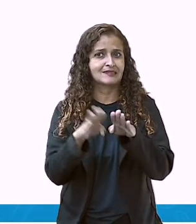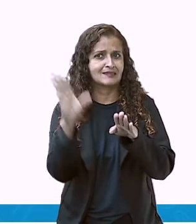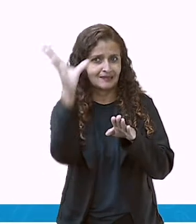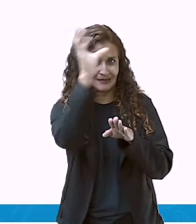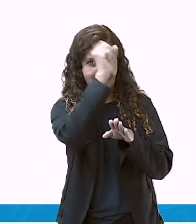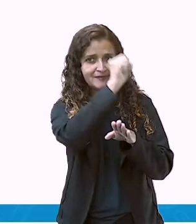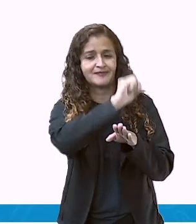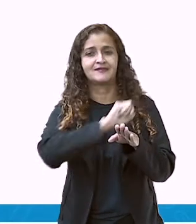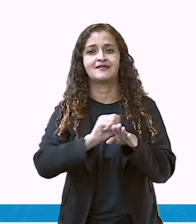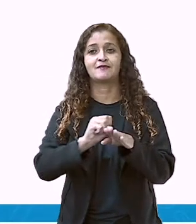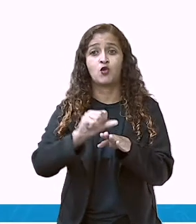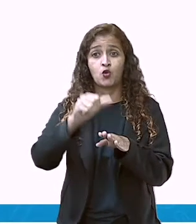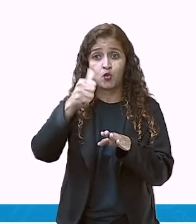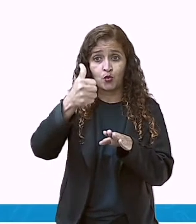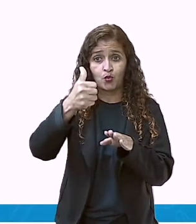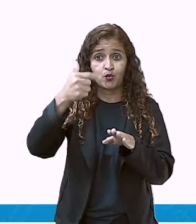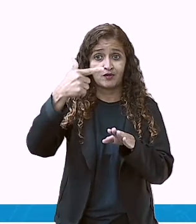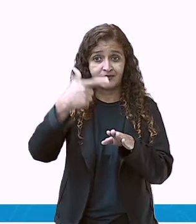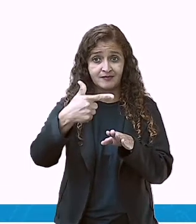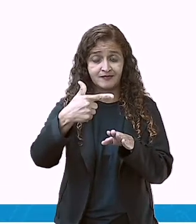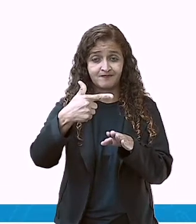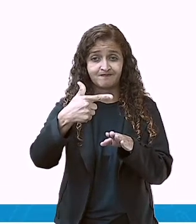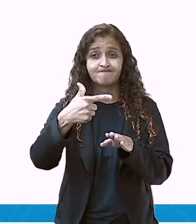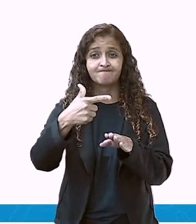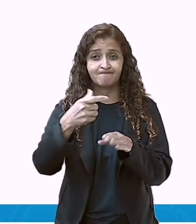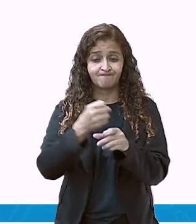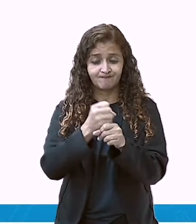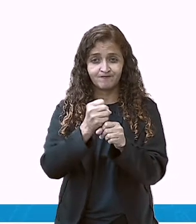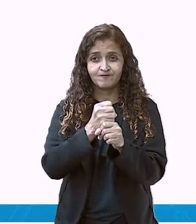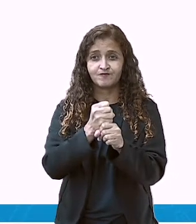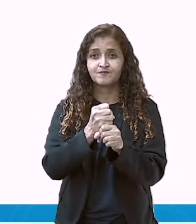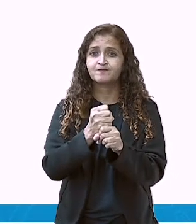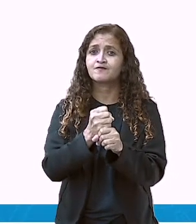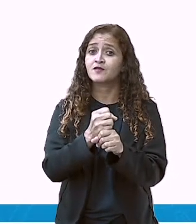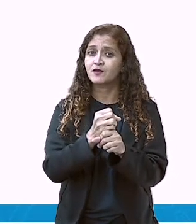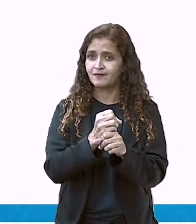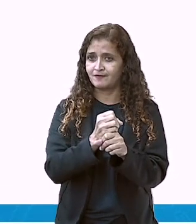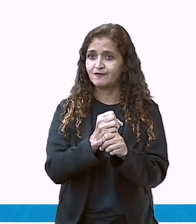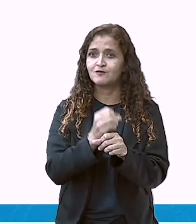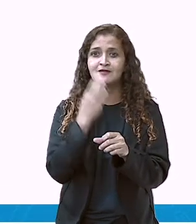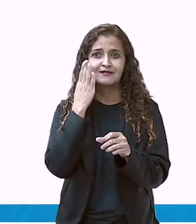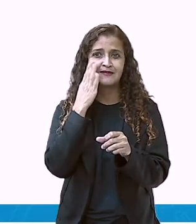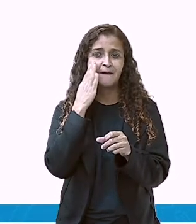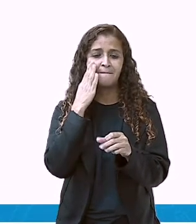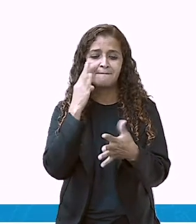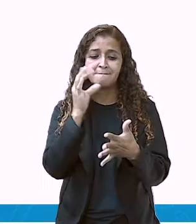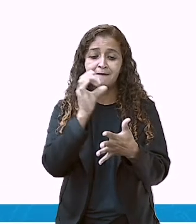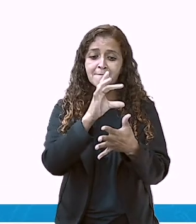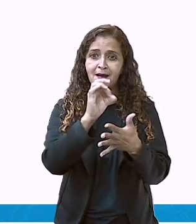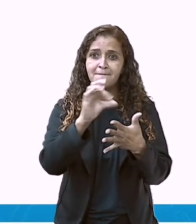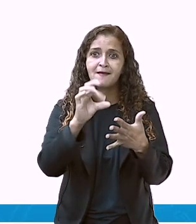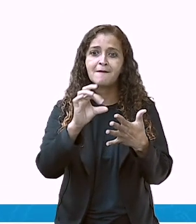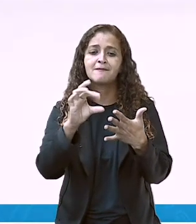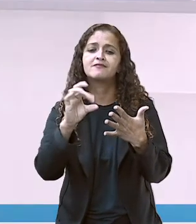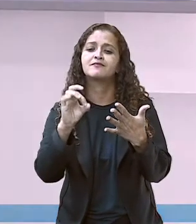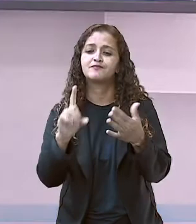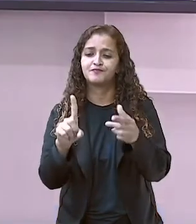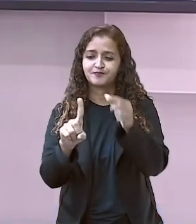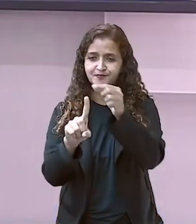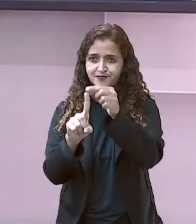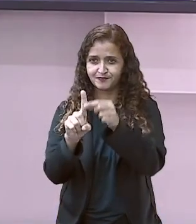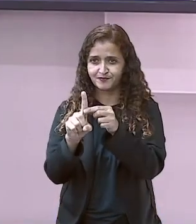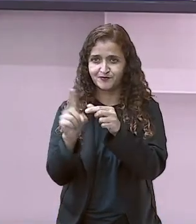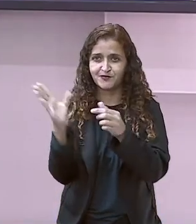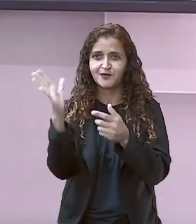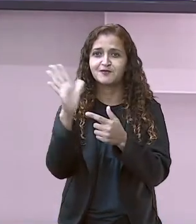ano, não é isso? Só que agora nós iremos aprender um pouco, sabe, sobre cada mês. Cada mês nós vamos falar um pouquinho. Vamos